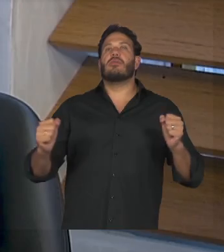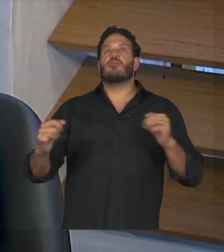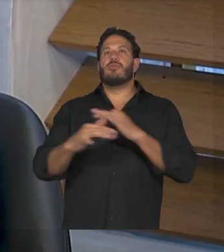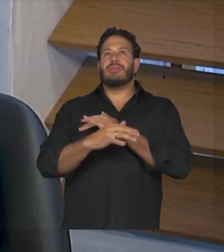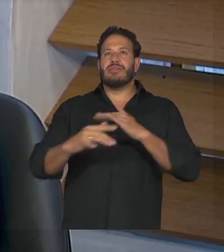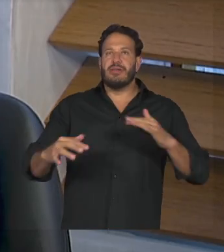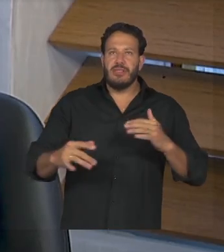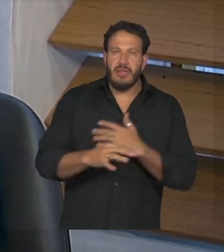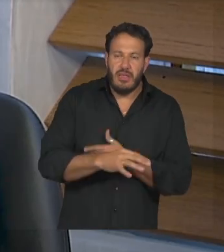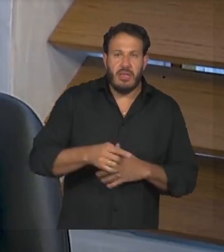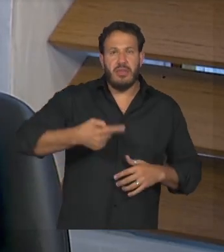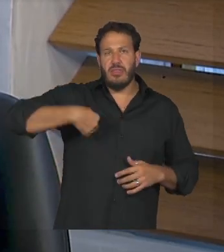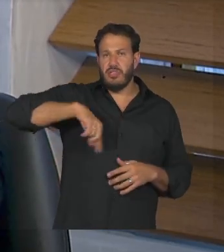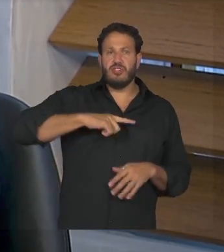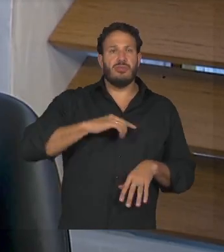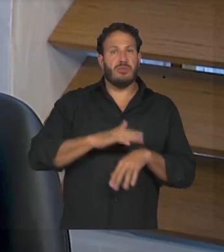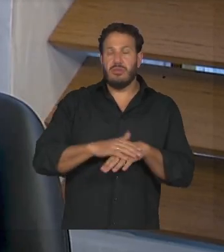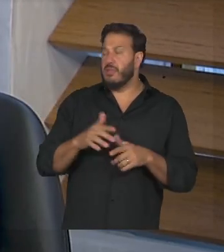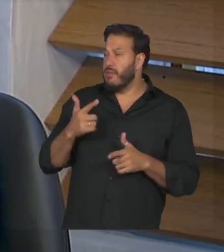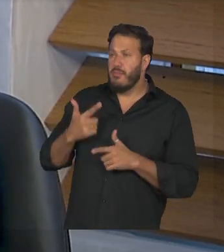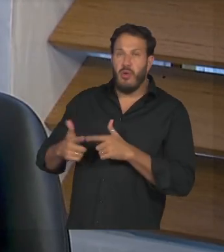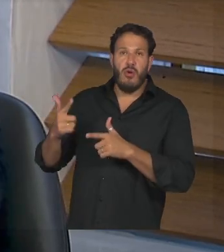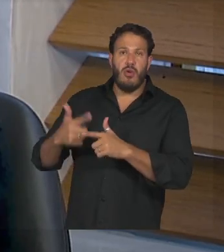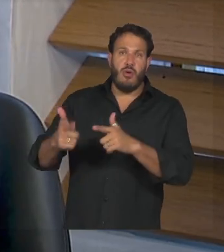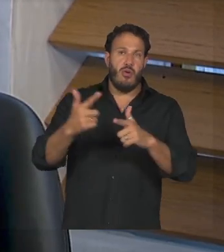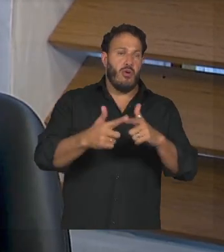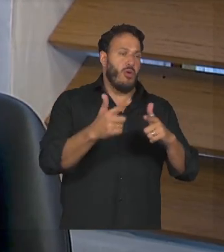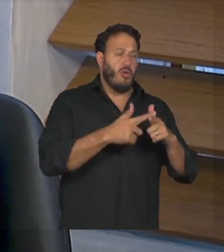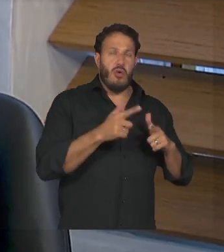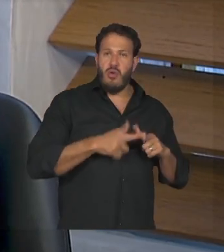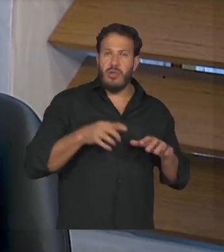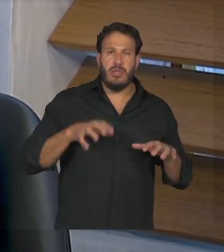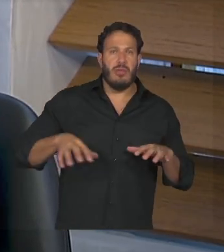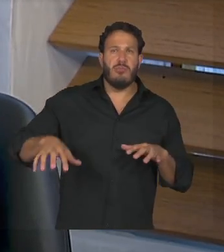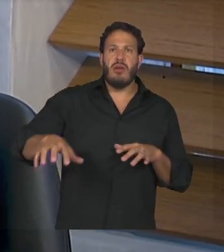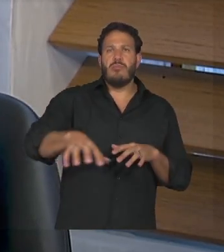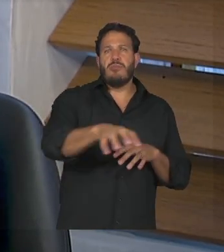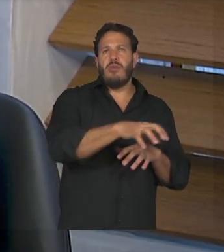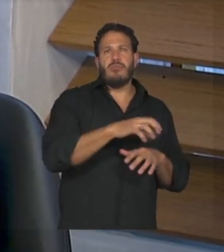a gente tem problemas em todos os setores